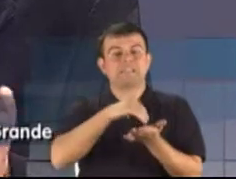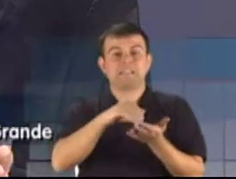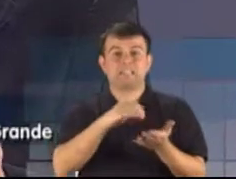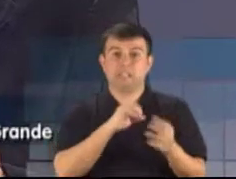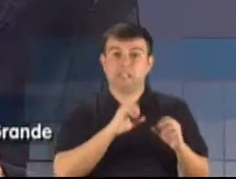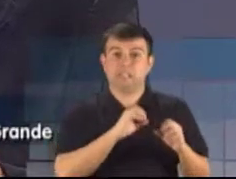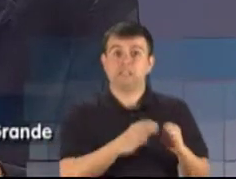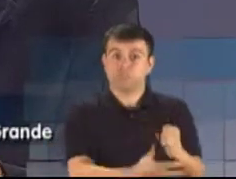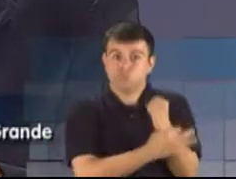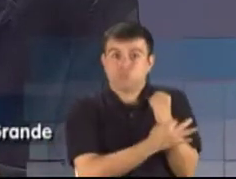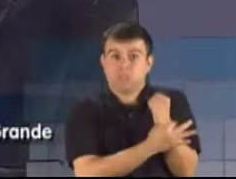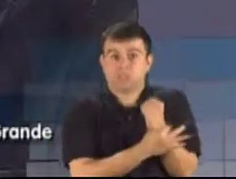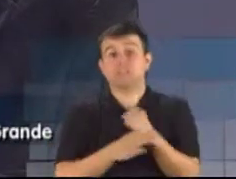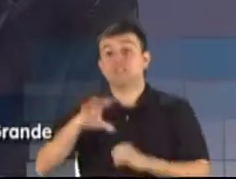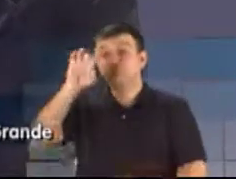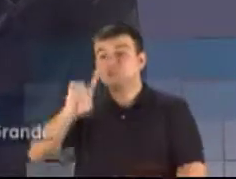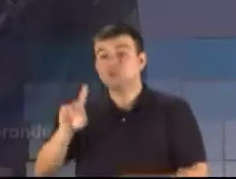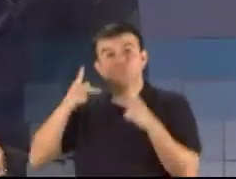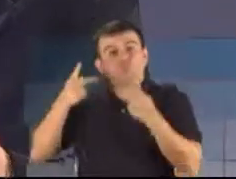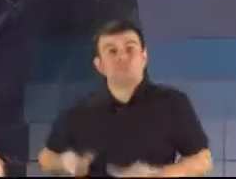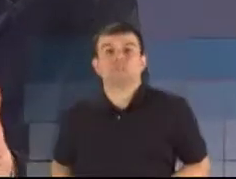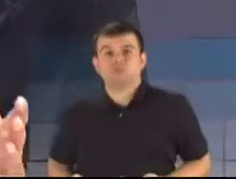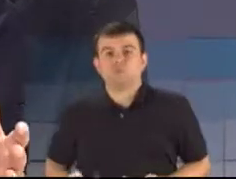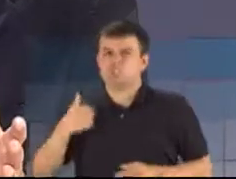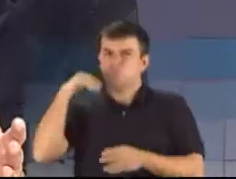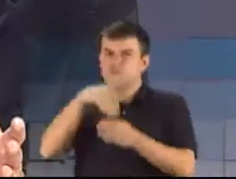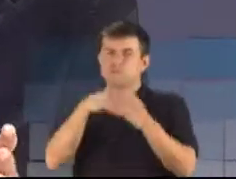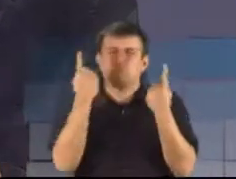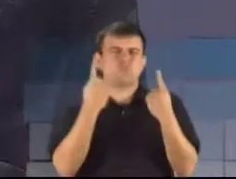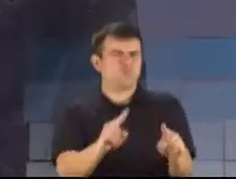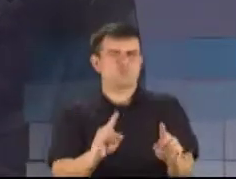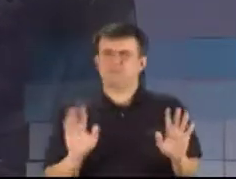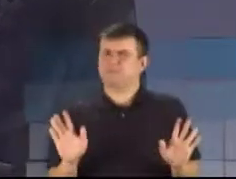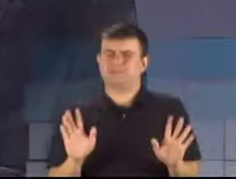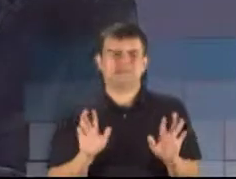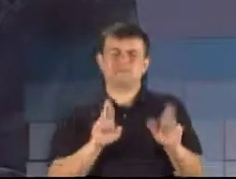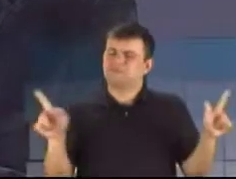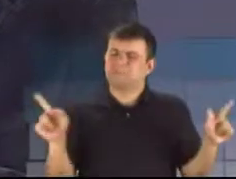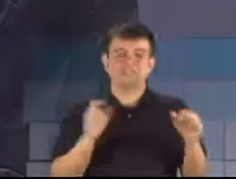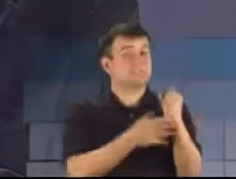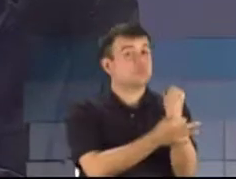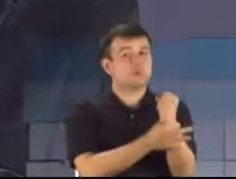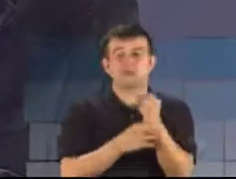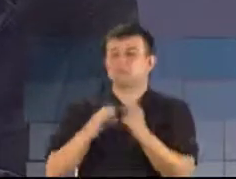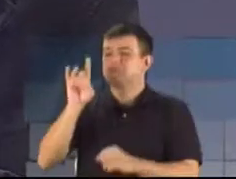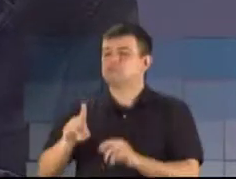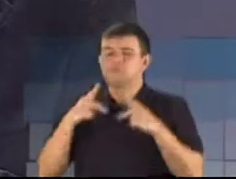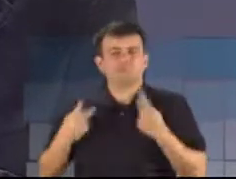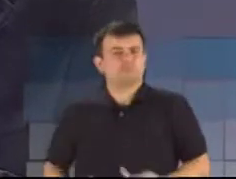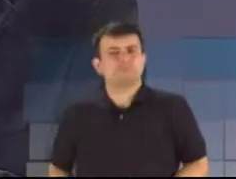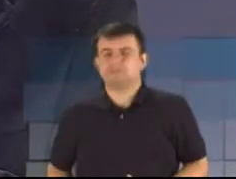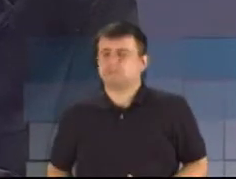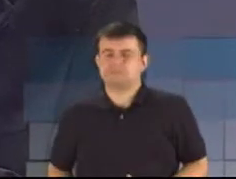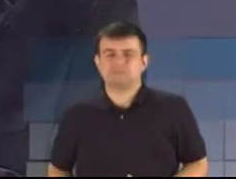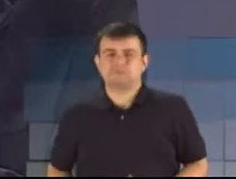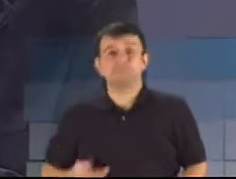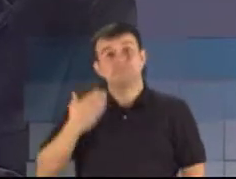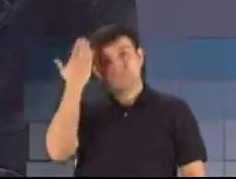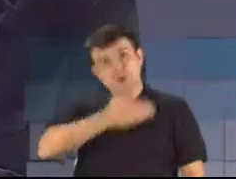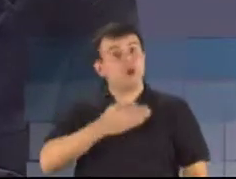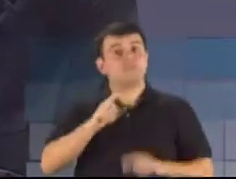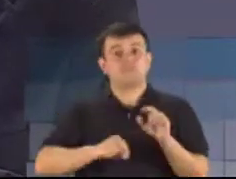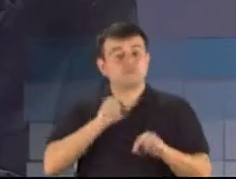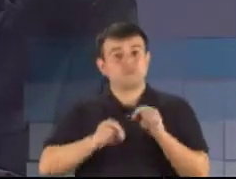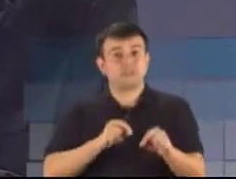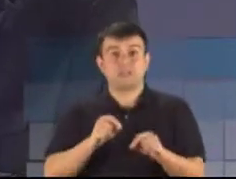e Direitos Humanos. E eu votei contra porque eu entendo que uma coisa é uma coisa, outra coisa é outra coisa. Prova está que o prefeito Fortunati, há um